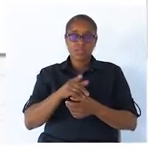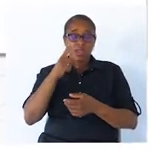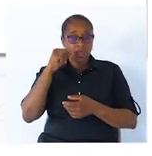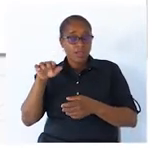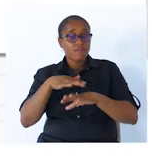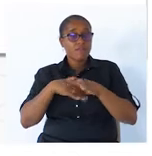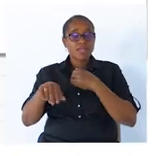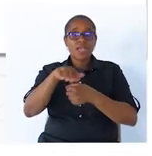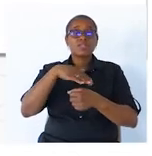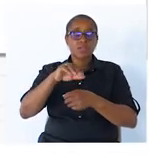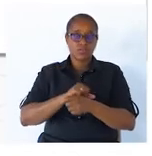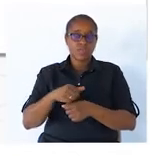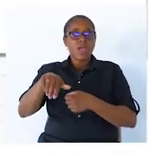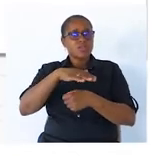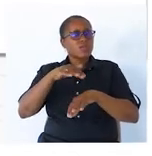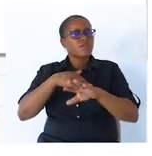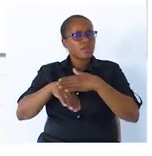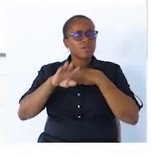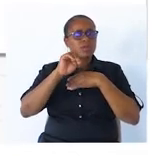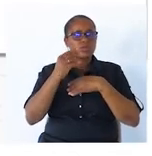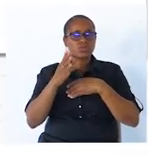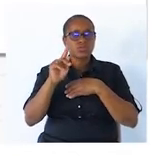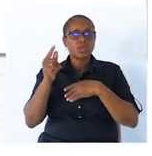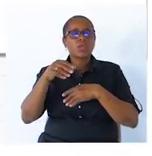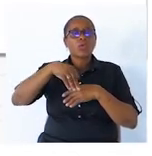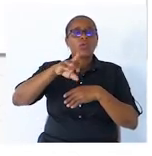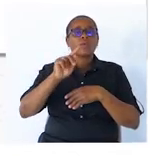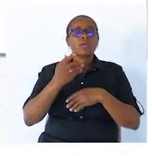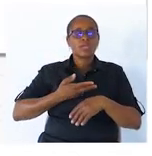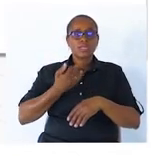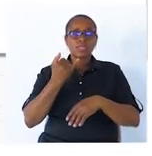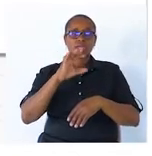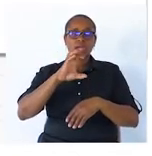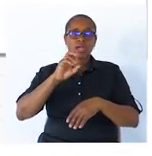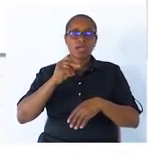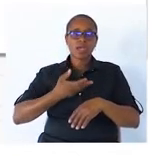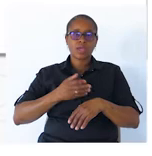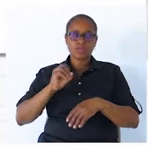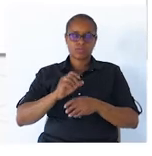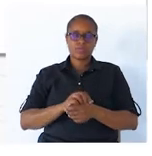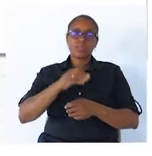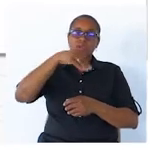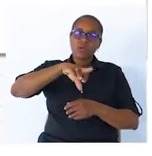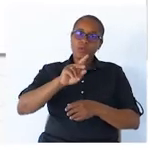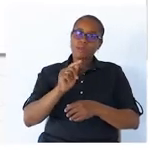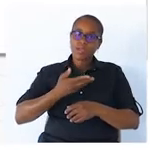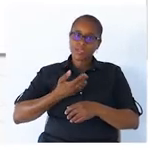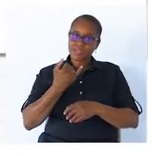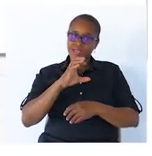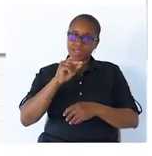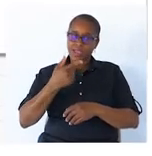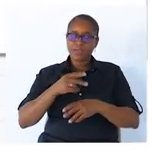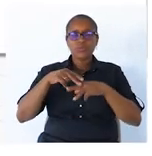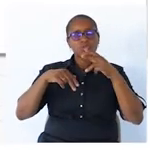A ação praticada pelo sujeito é o predicado. O predicado é constituído